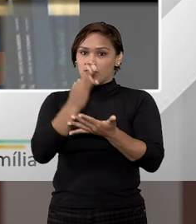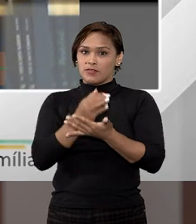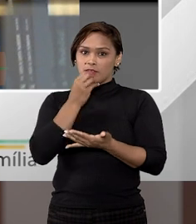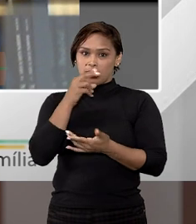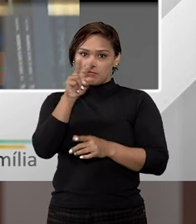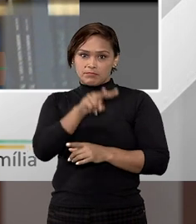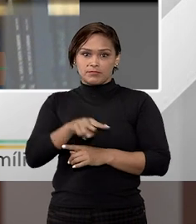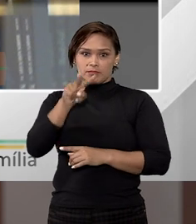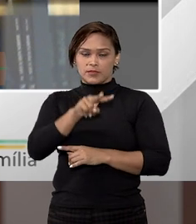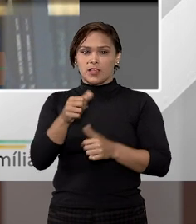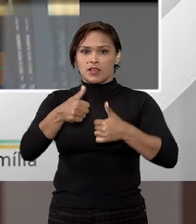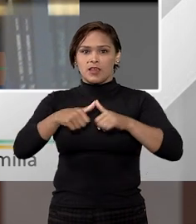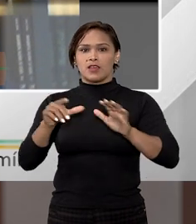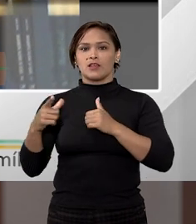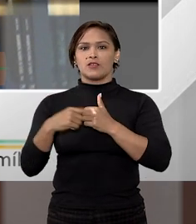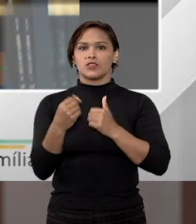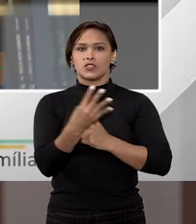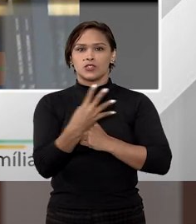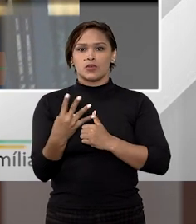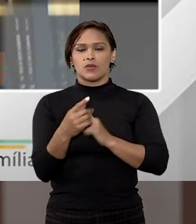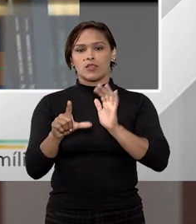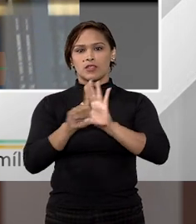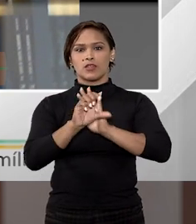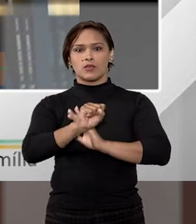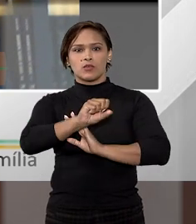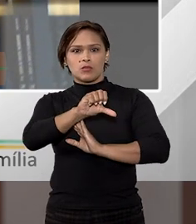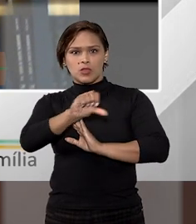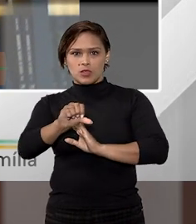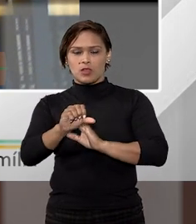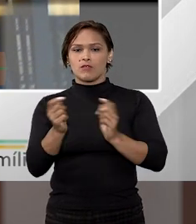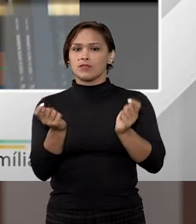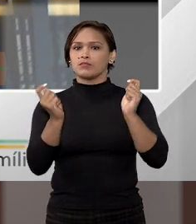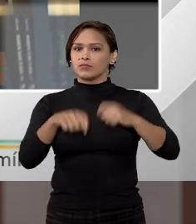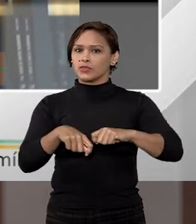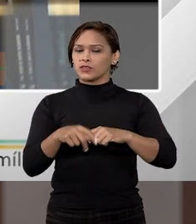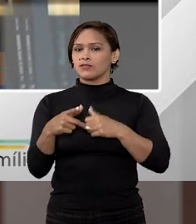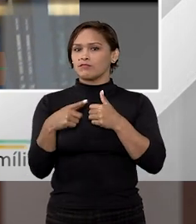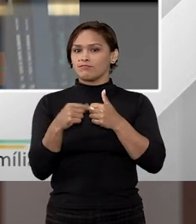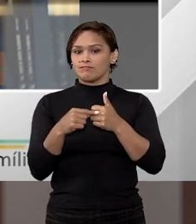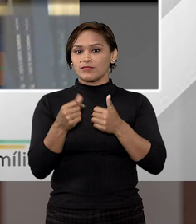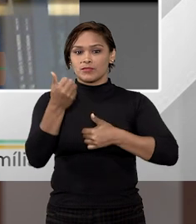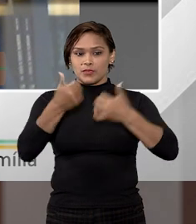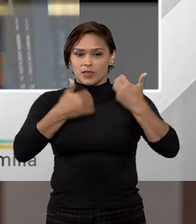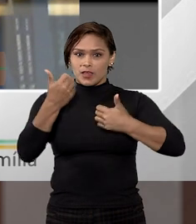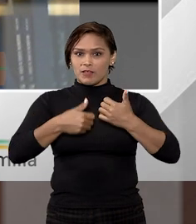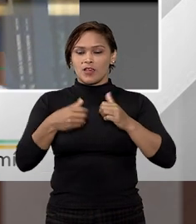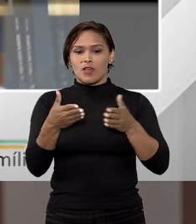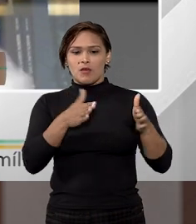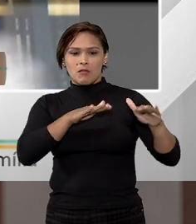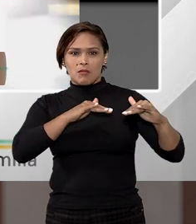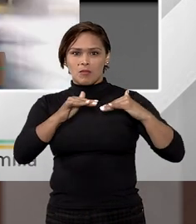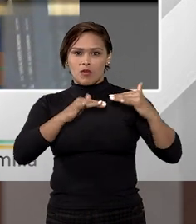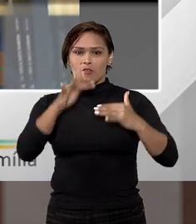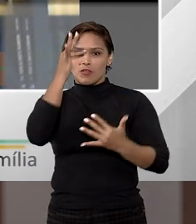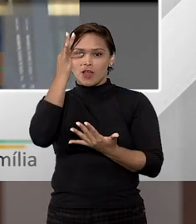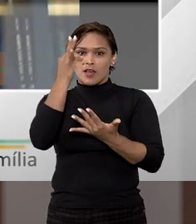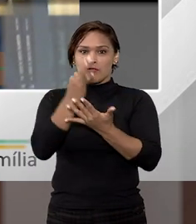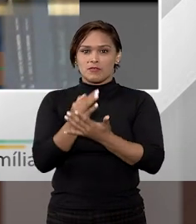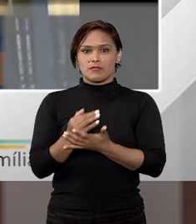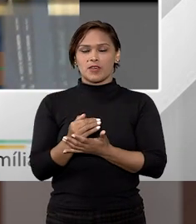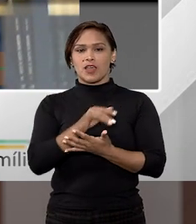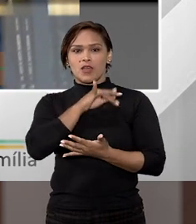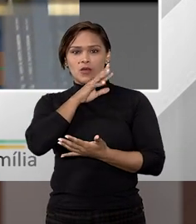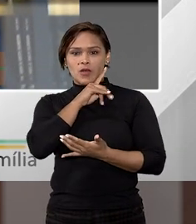objetiva. Então, o artigo 4º da lei 8009 permite isso, porque ele fala que quando houver um movimento de má-fé